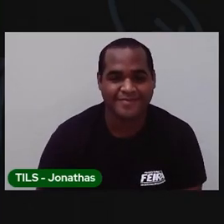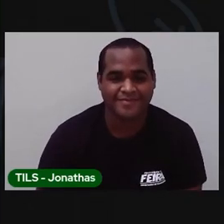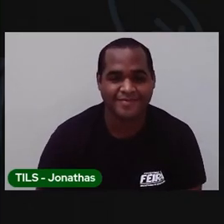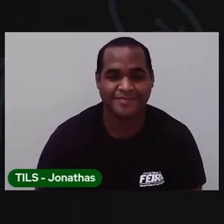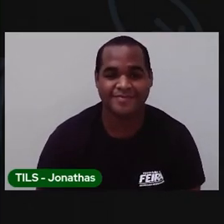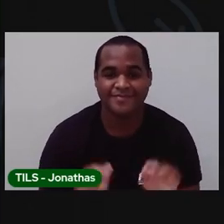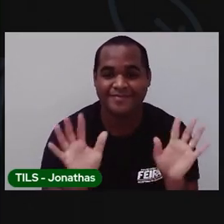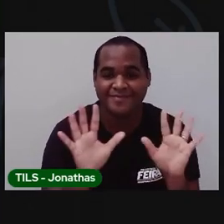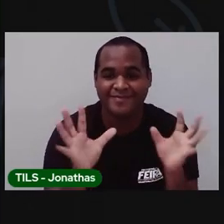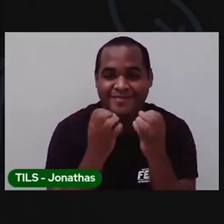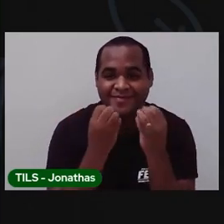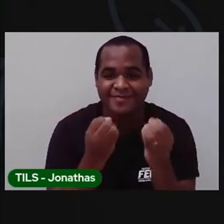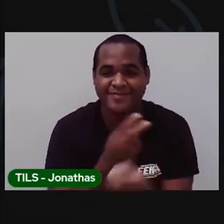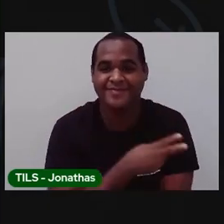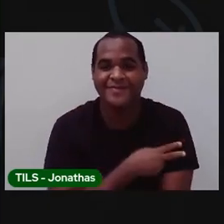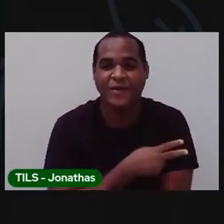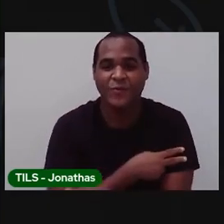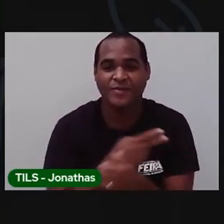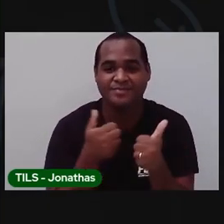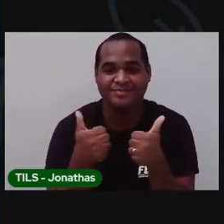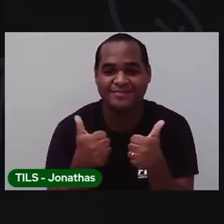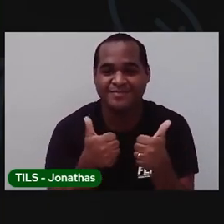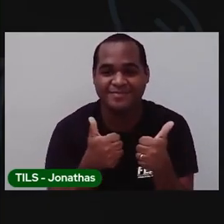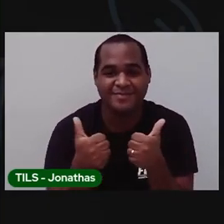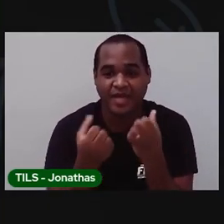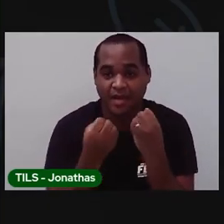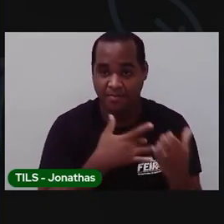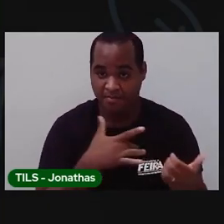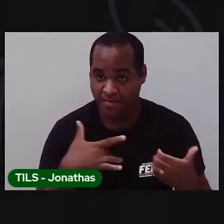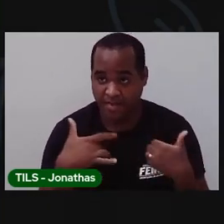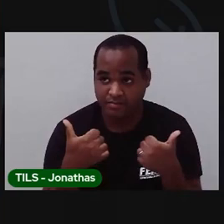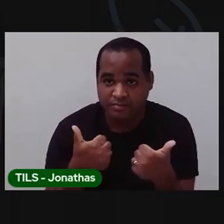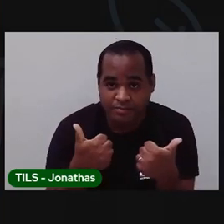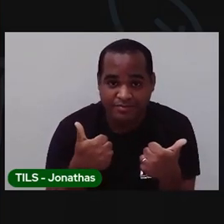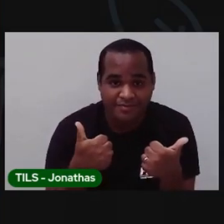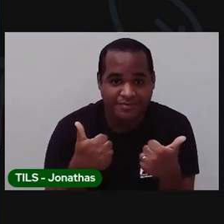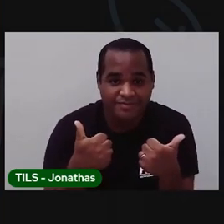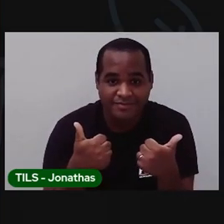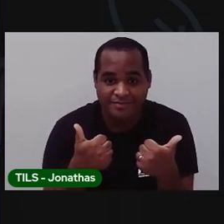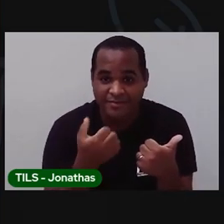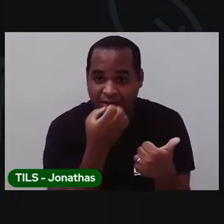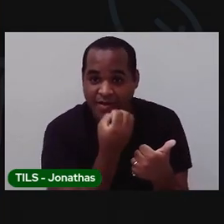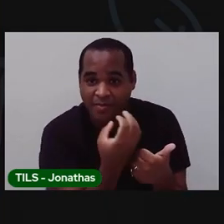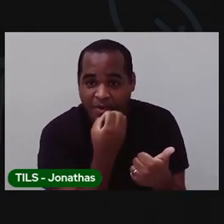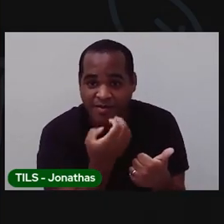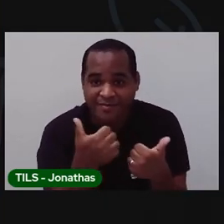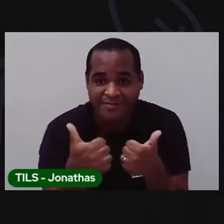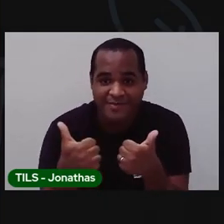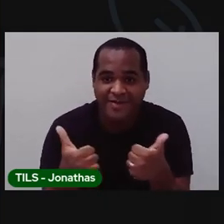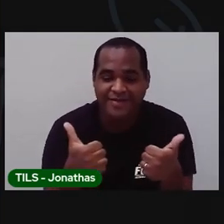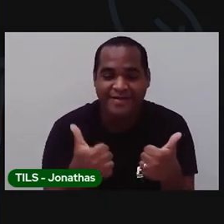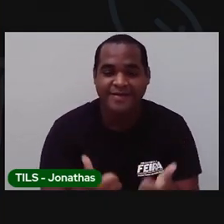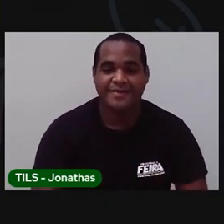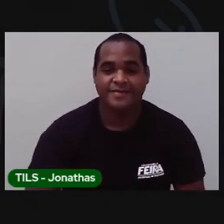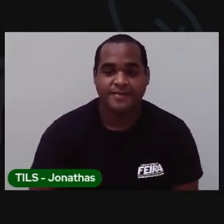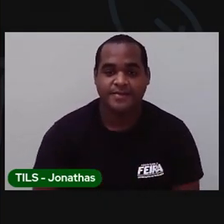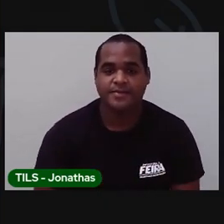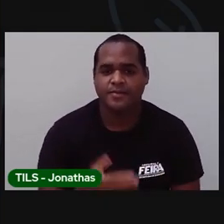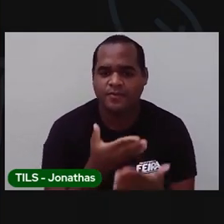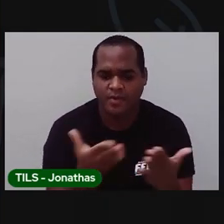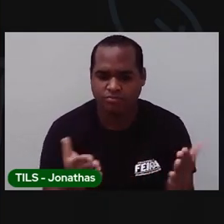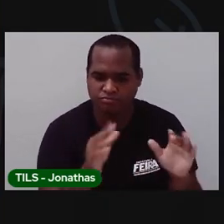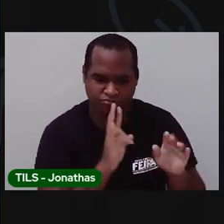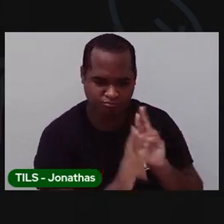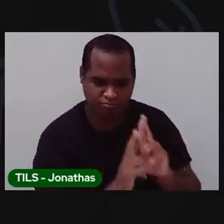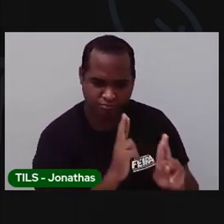Fala, galerinha do segundo ano! Como vocês estão? Tudo bem com vocês? Estão fazendo as